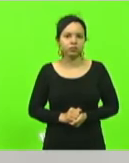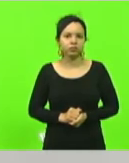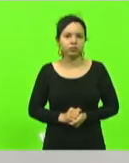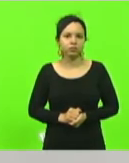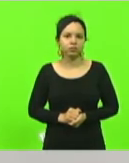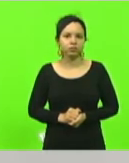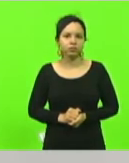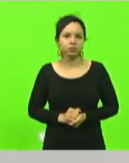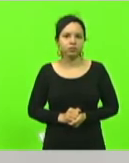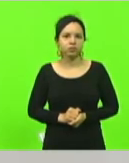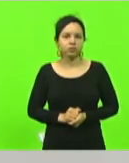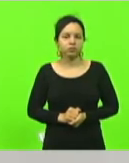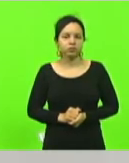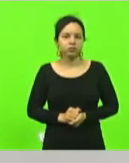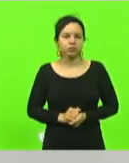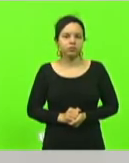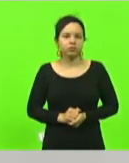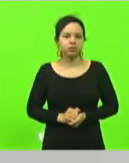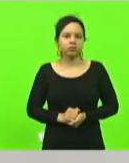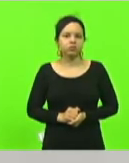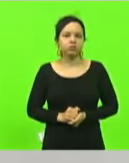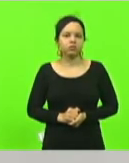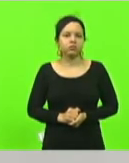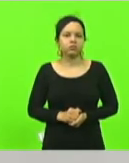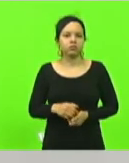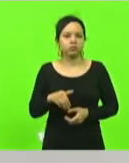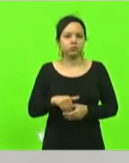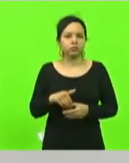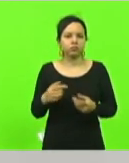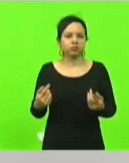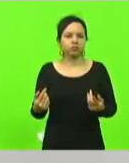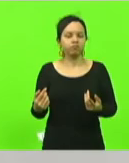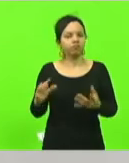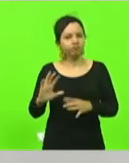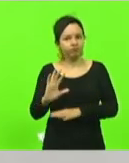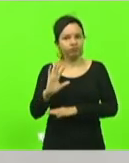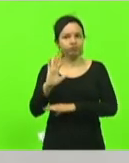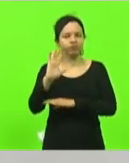os ventos contrários bateram na sua porta